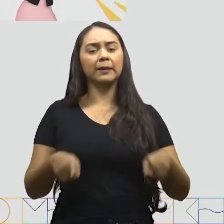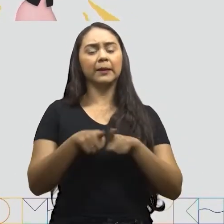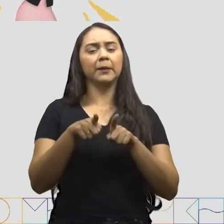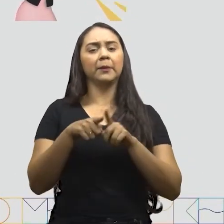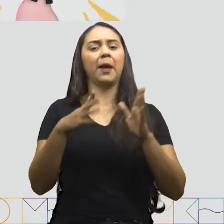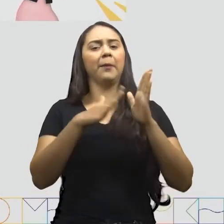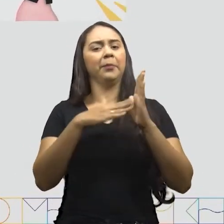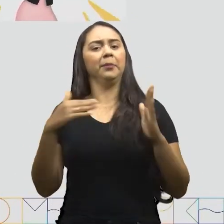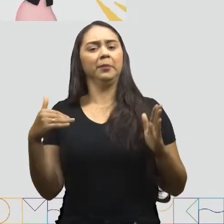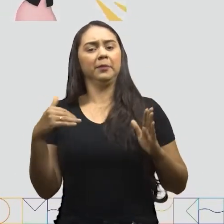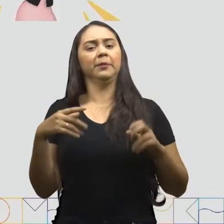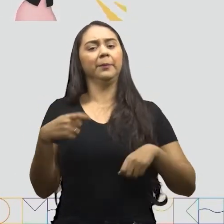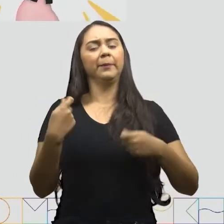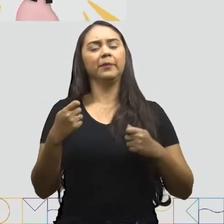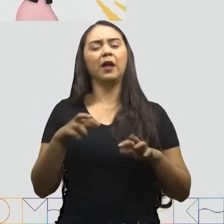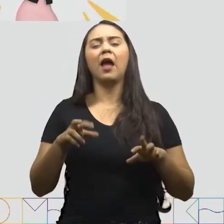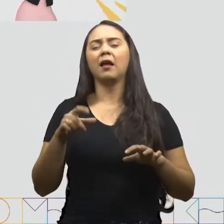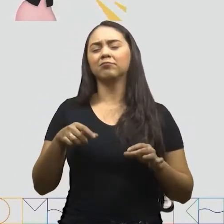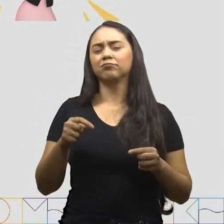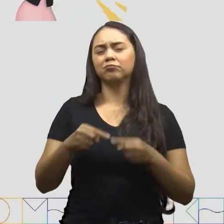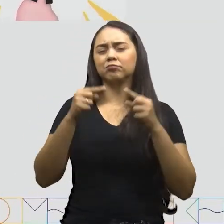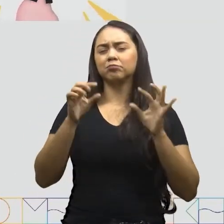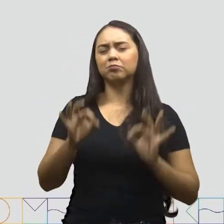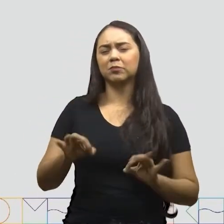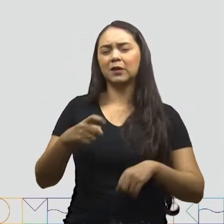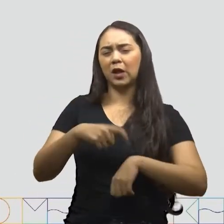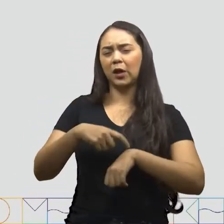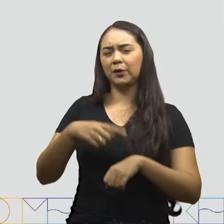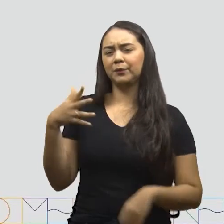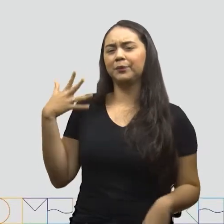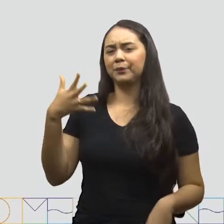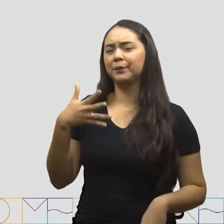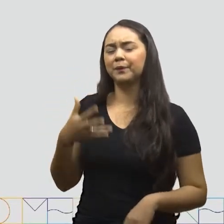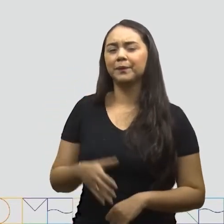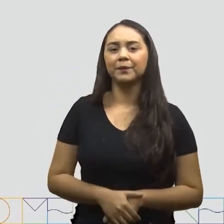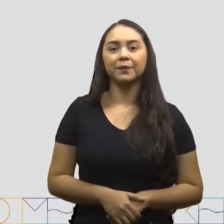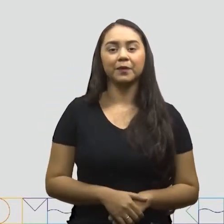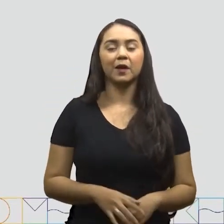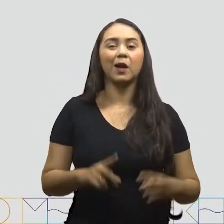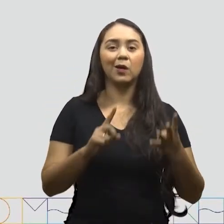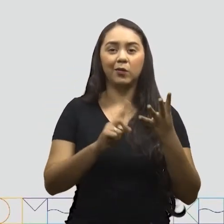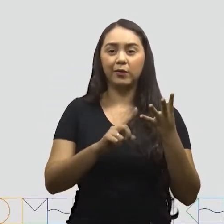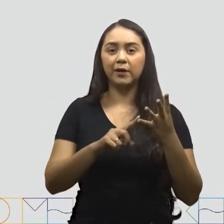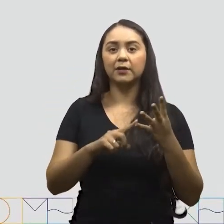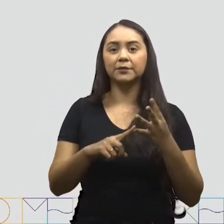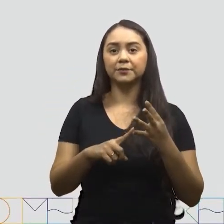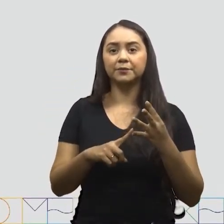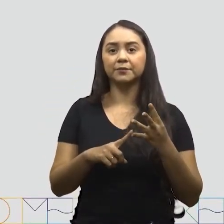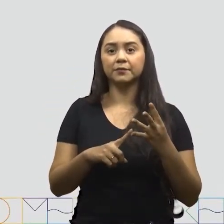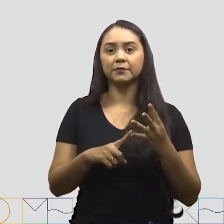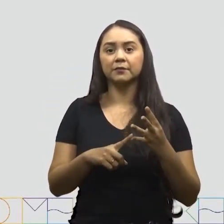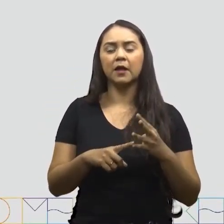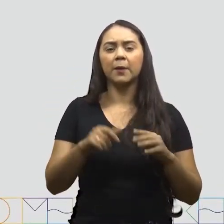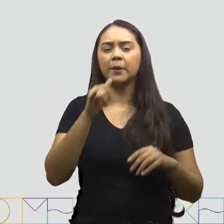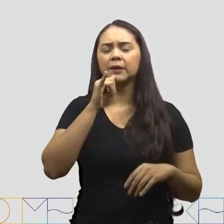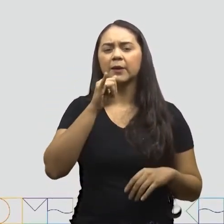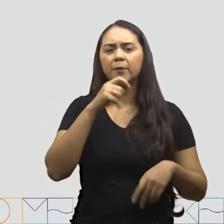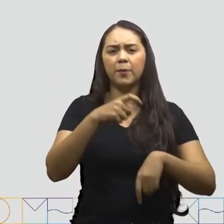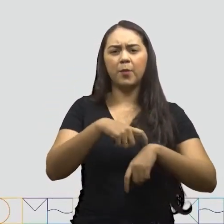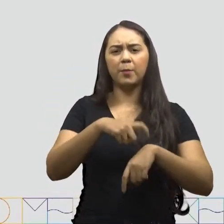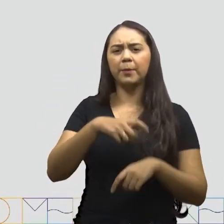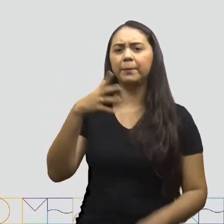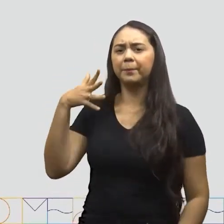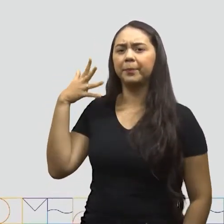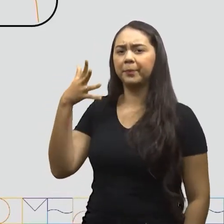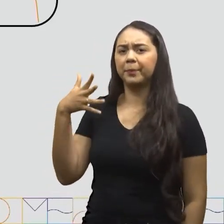Fazem toda a diferença Na apresentação oral O quarto passo Manter o ritmo adequado da